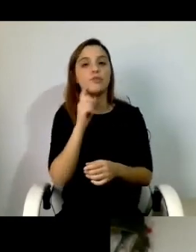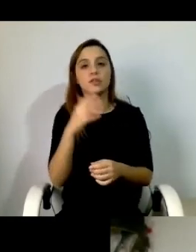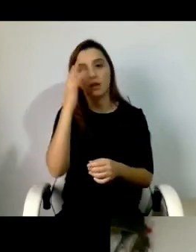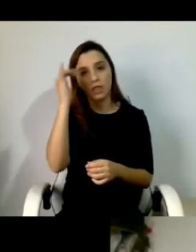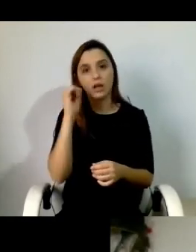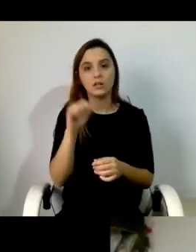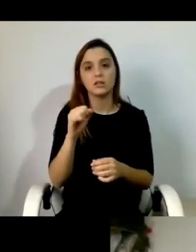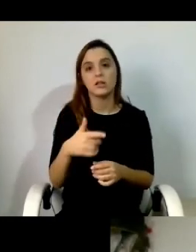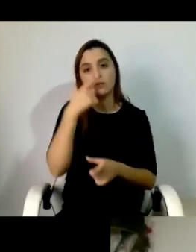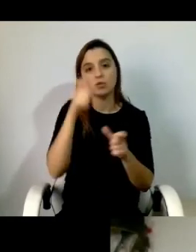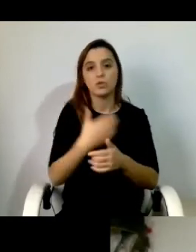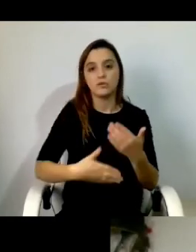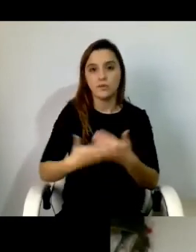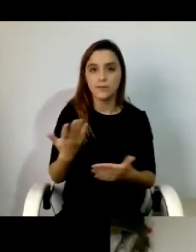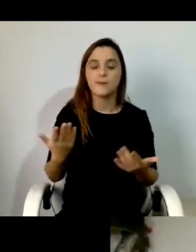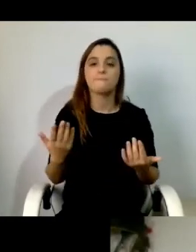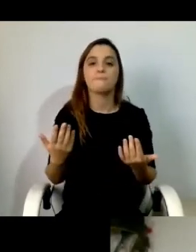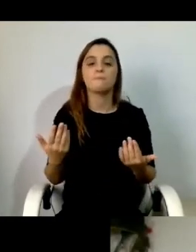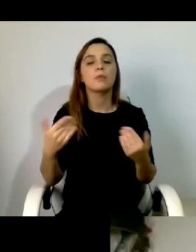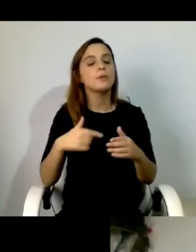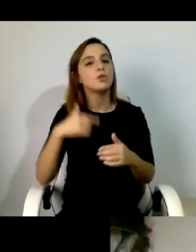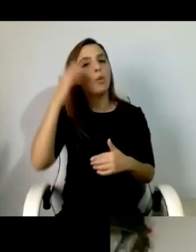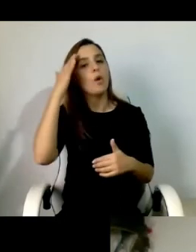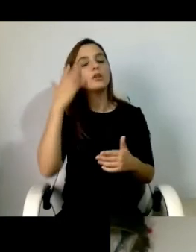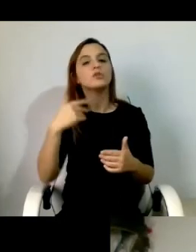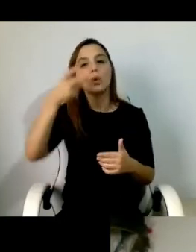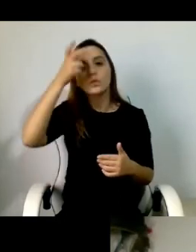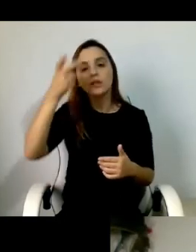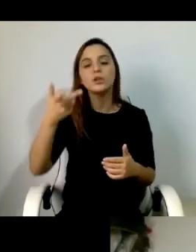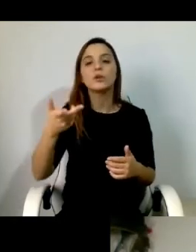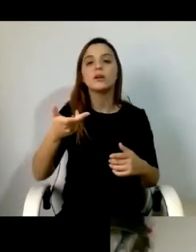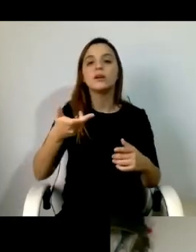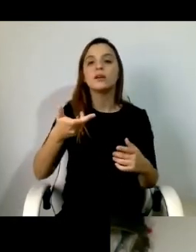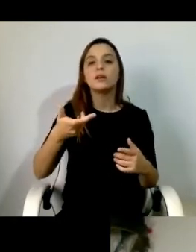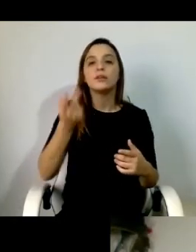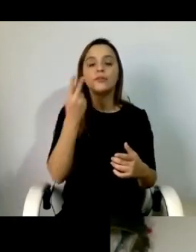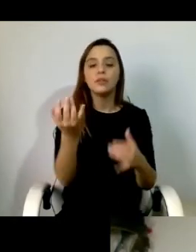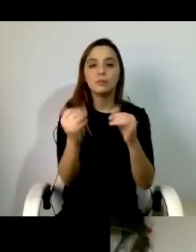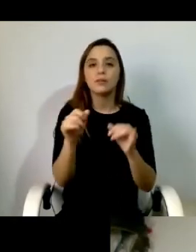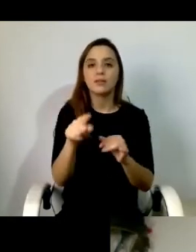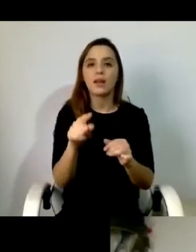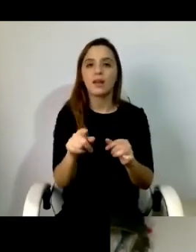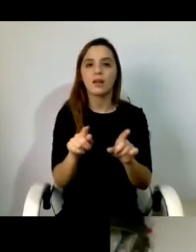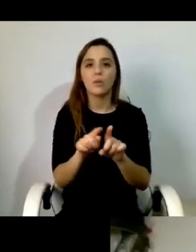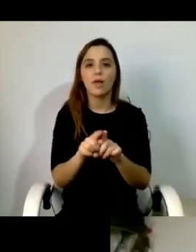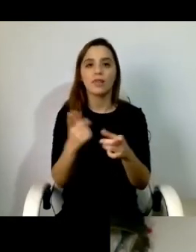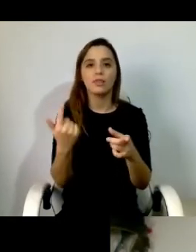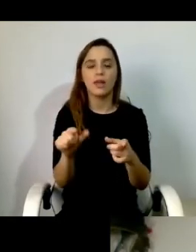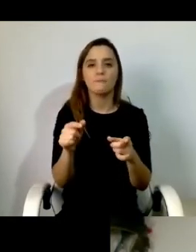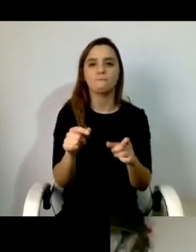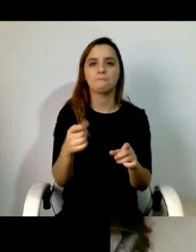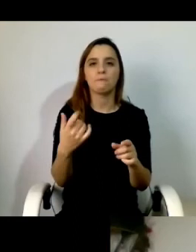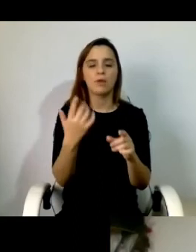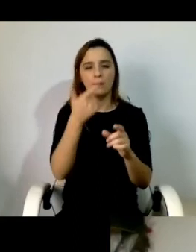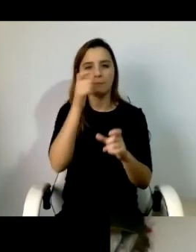pessoas com deficiência mas acho que o conceito de vida independente é ele próprio variável é carregado de subjetividade e de